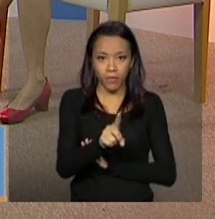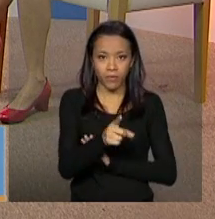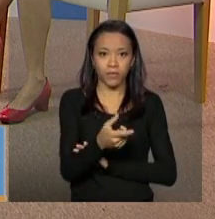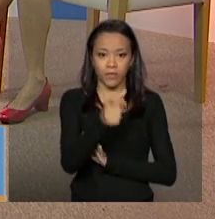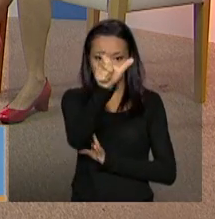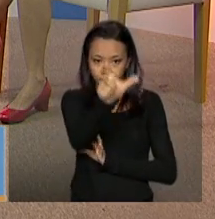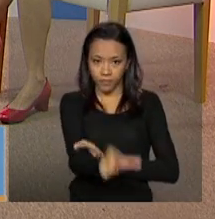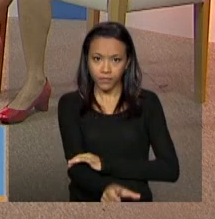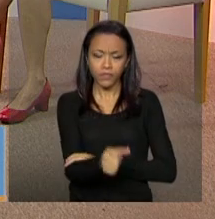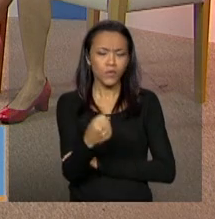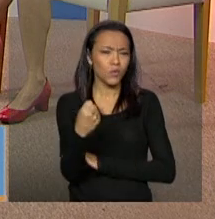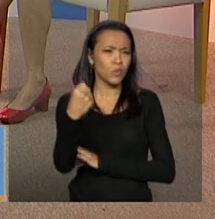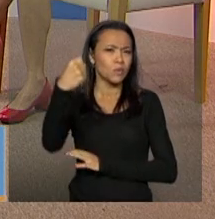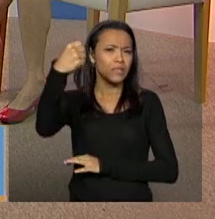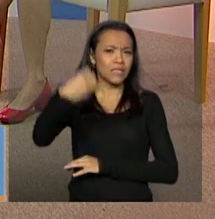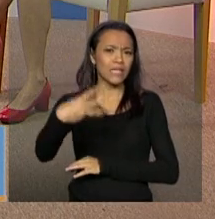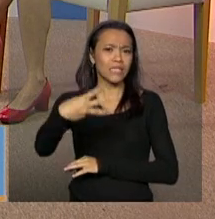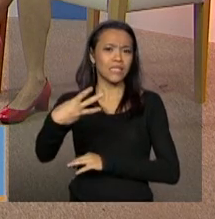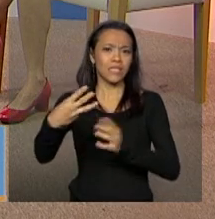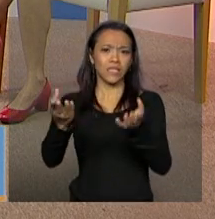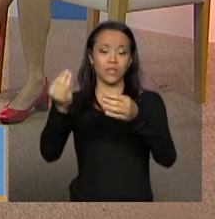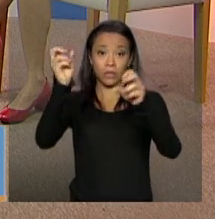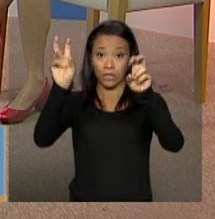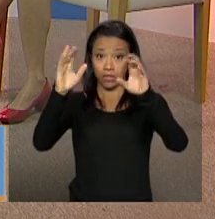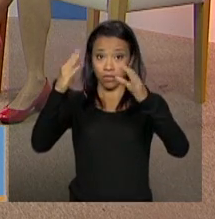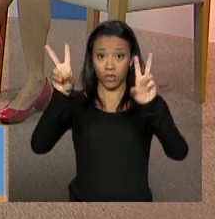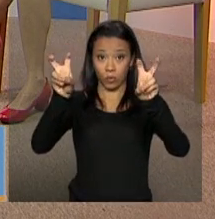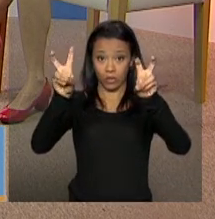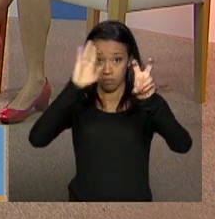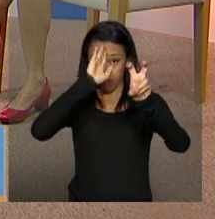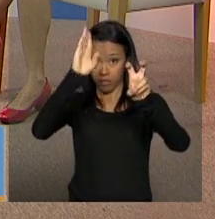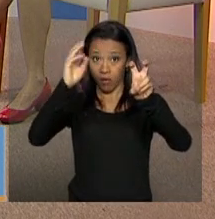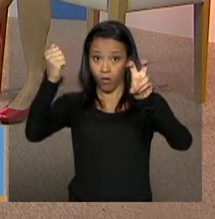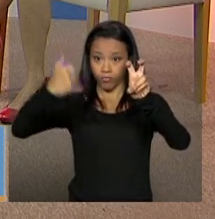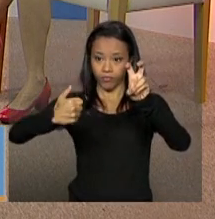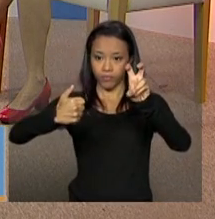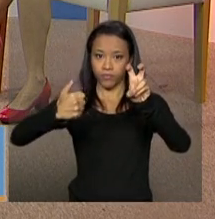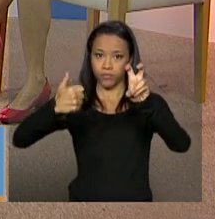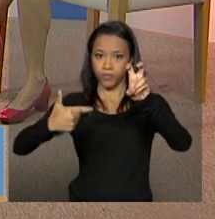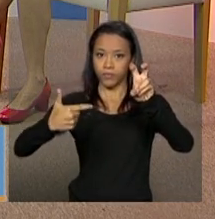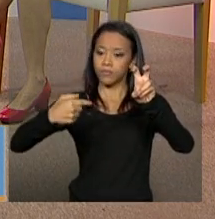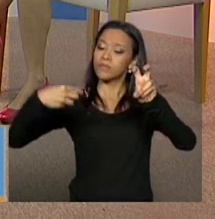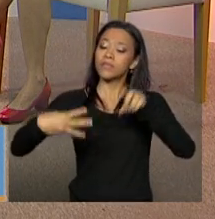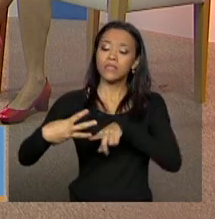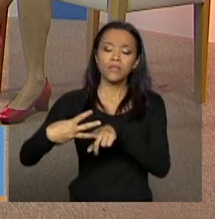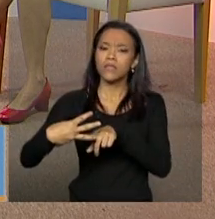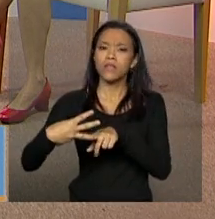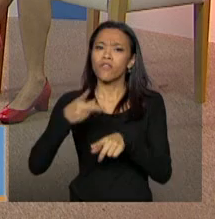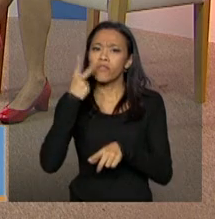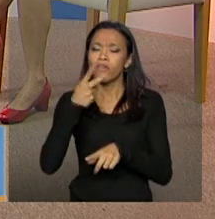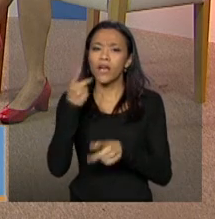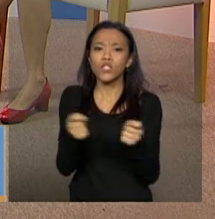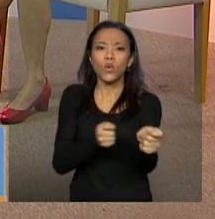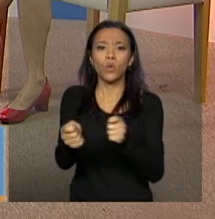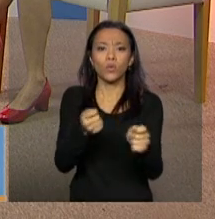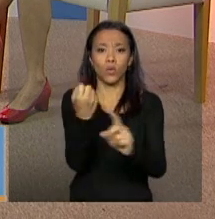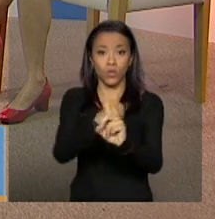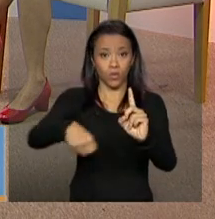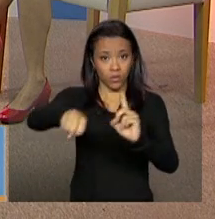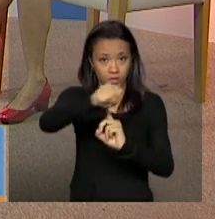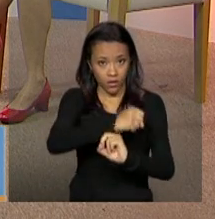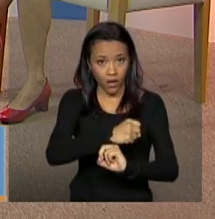terceiro sub-tema, ele aborda o fortalecimento da participação e do controle social para a gestão democrática.